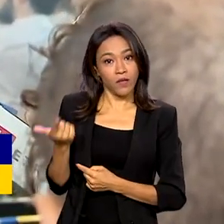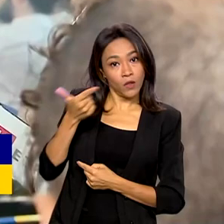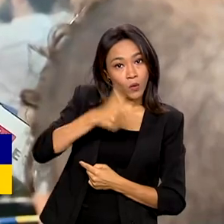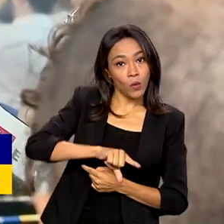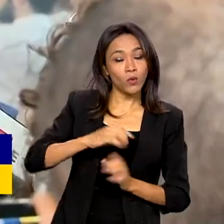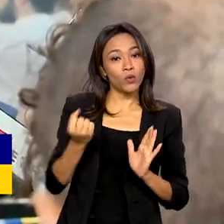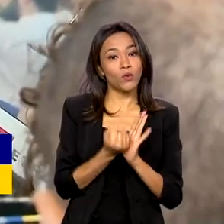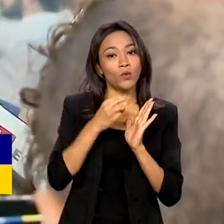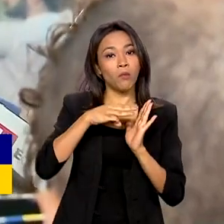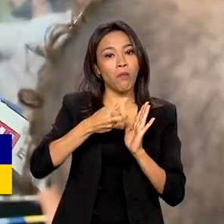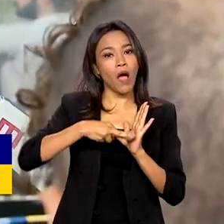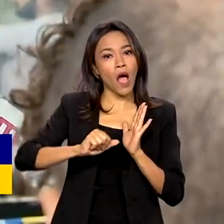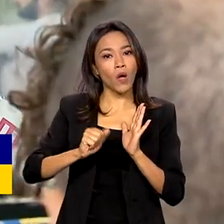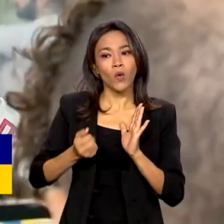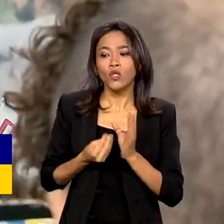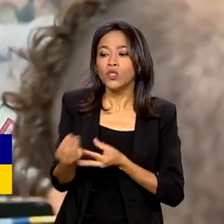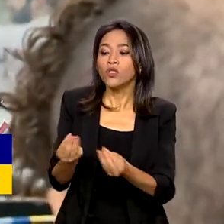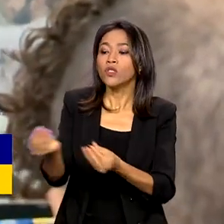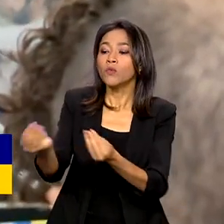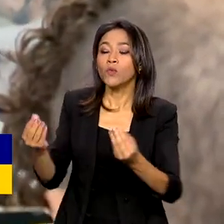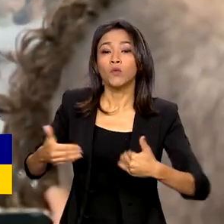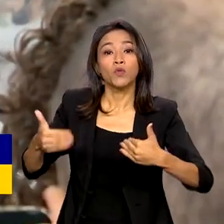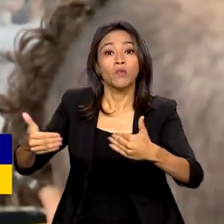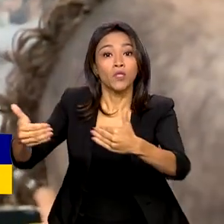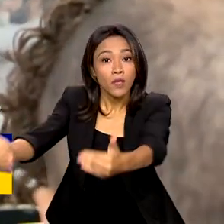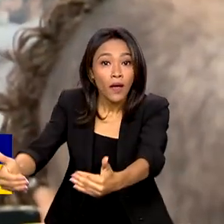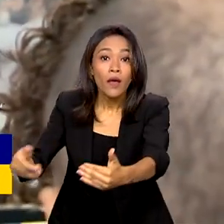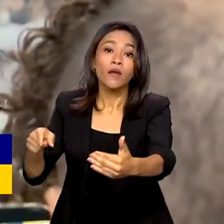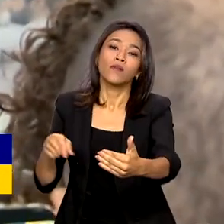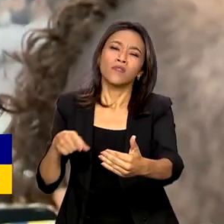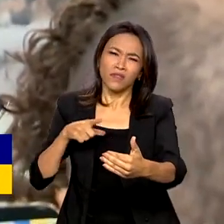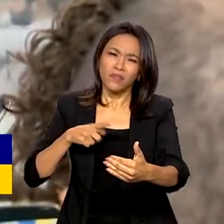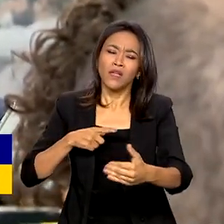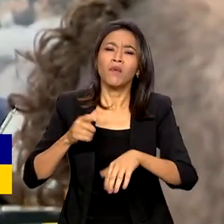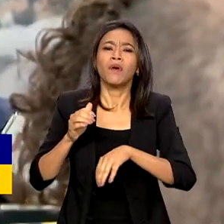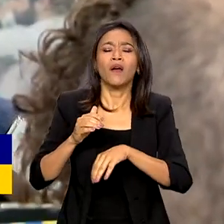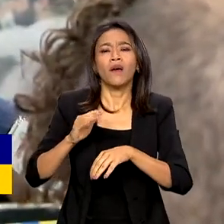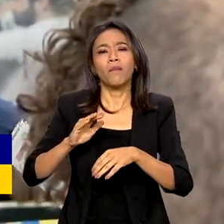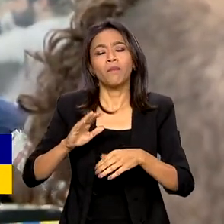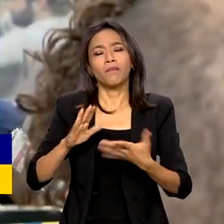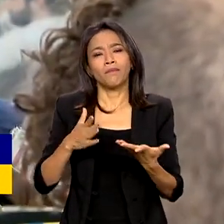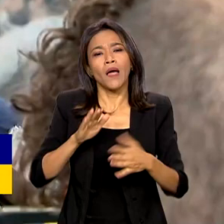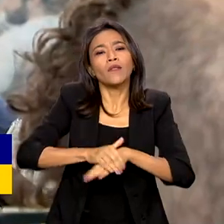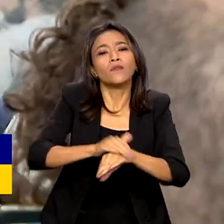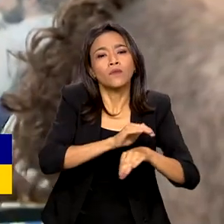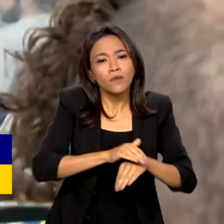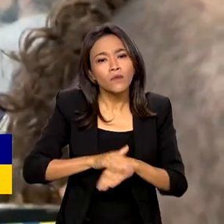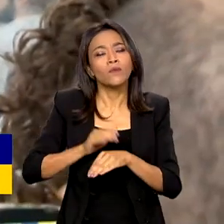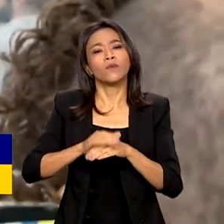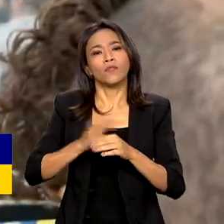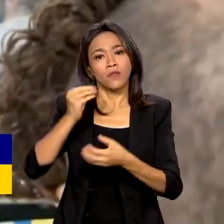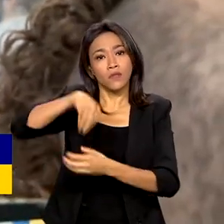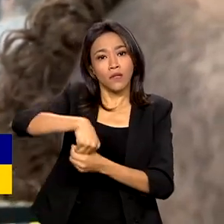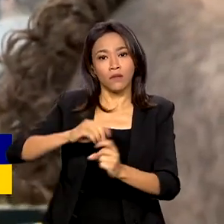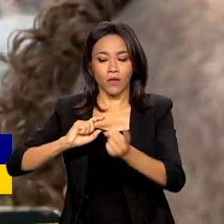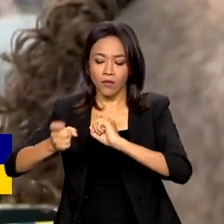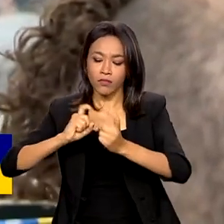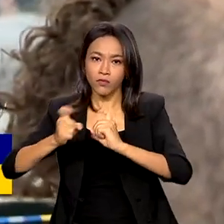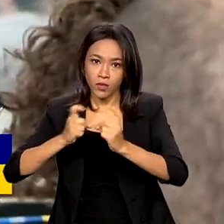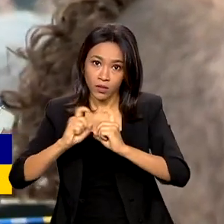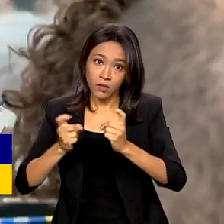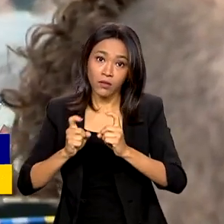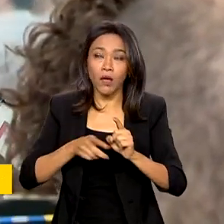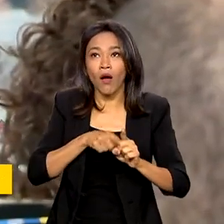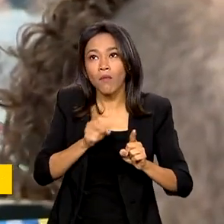cotas para os ministérios. Tem uma série de procedimentos administrativos que